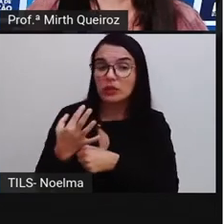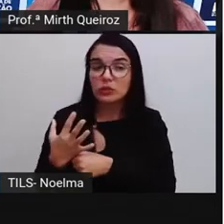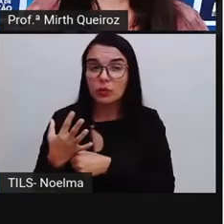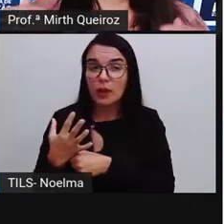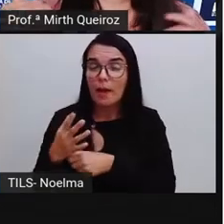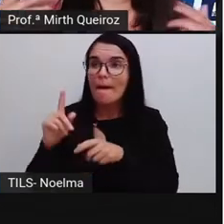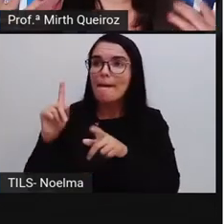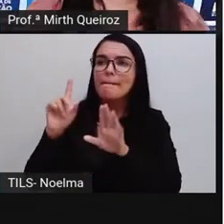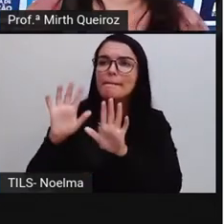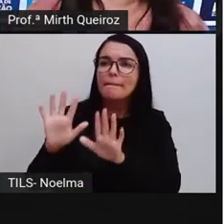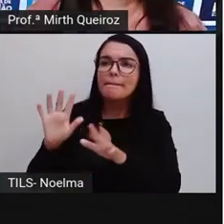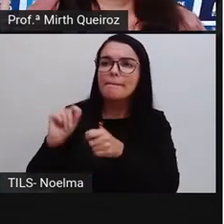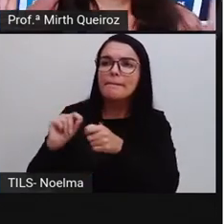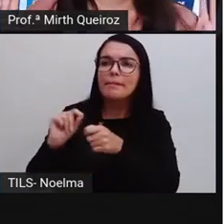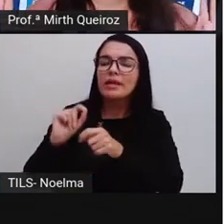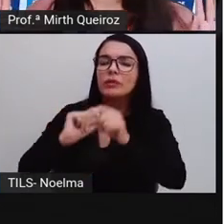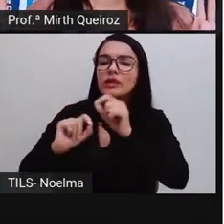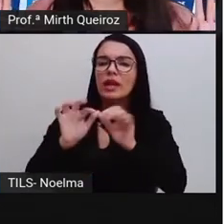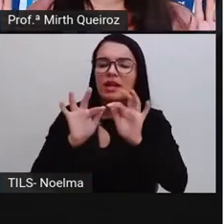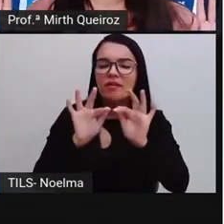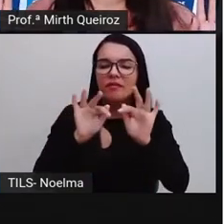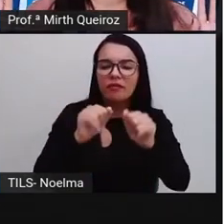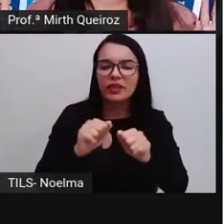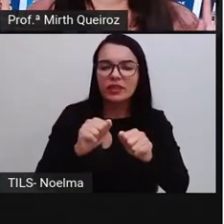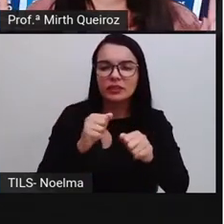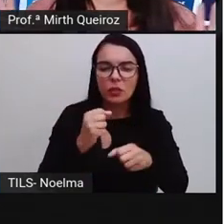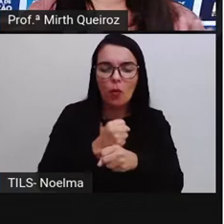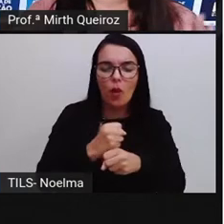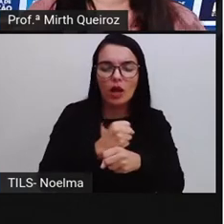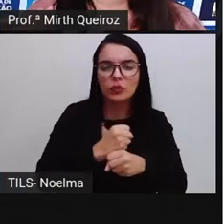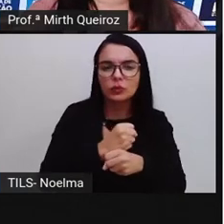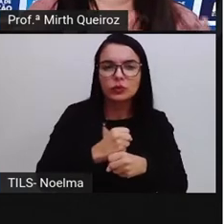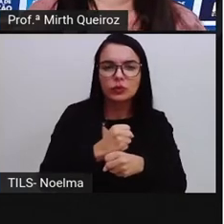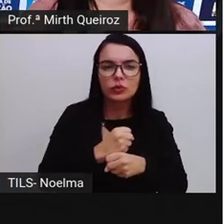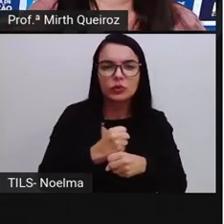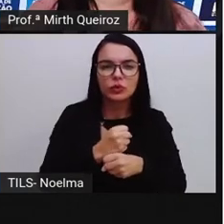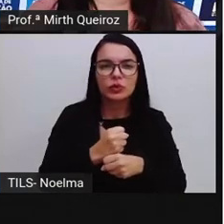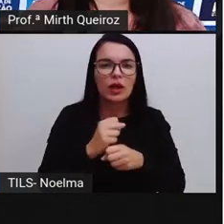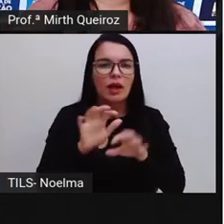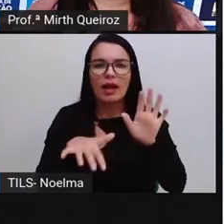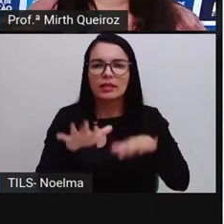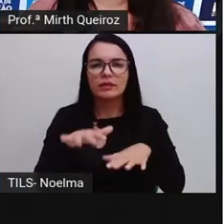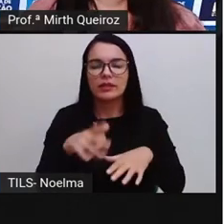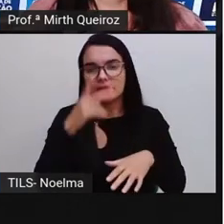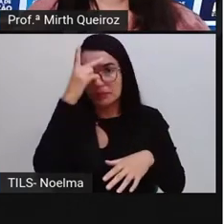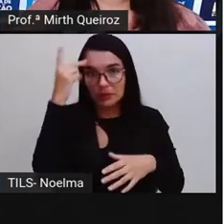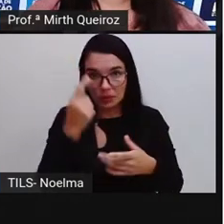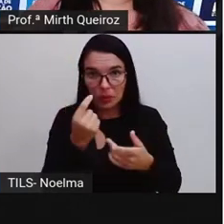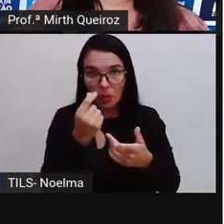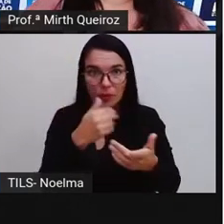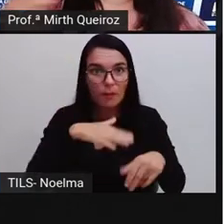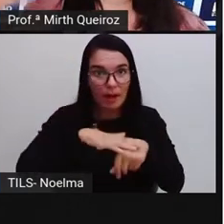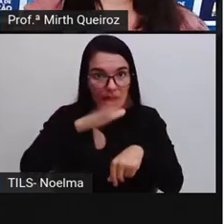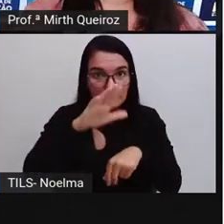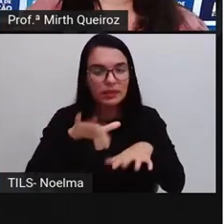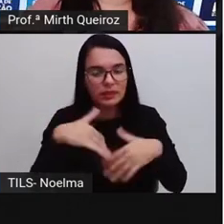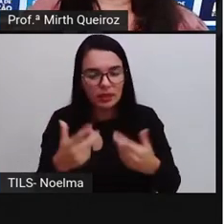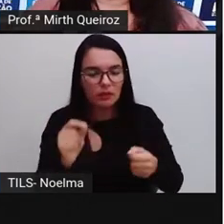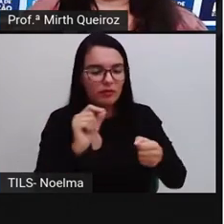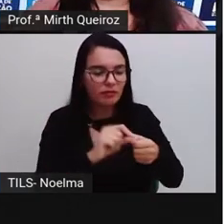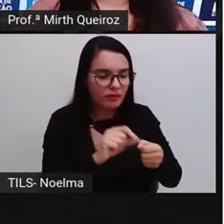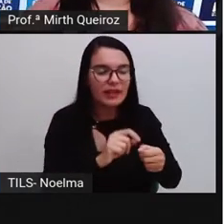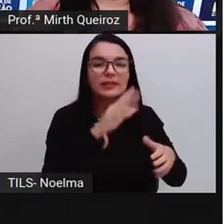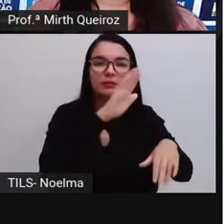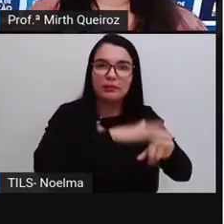para que eu venda no final do ano, por exemplo, né? No final do ano, geralmente, as pessoas compram mais, então, eu tenho que produzir